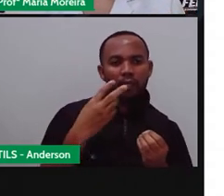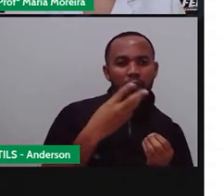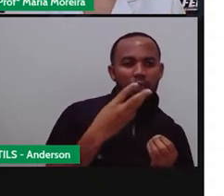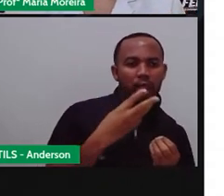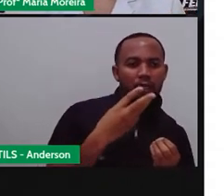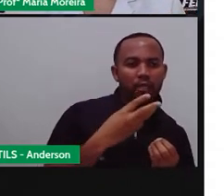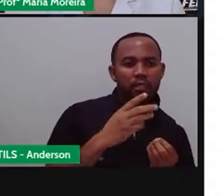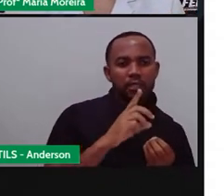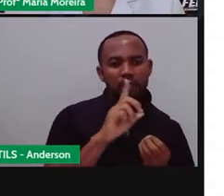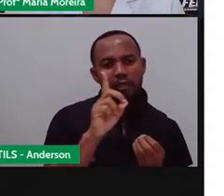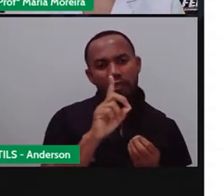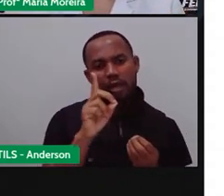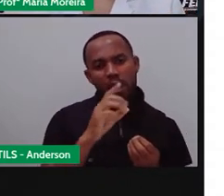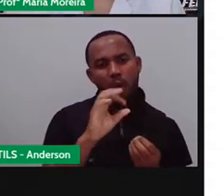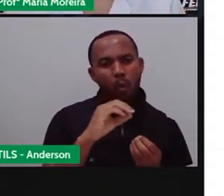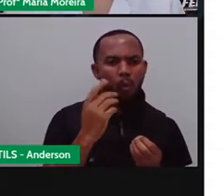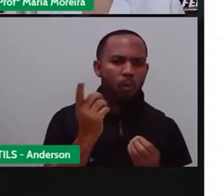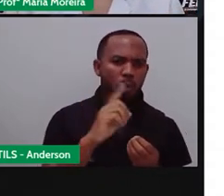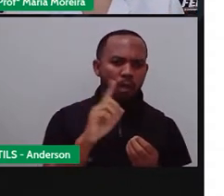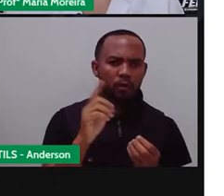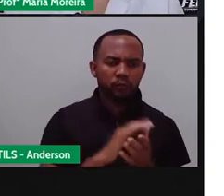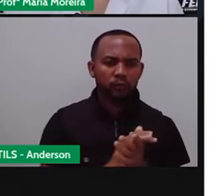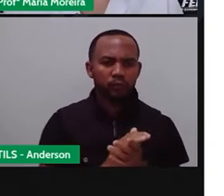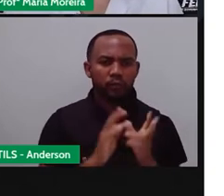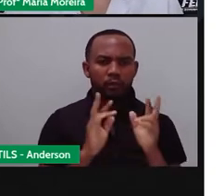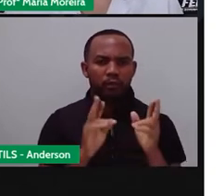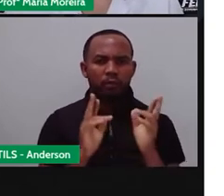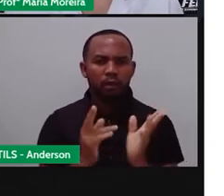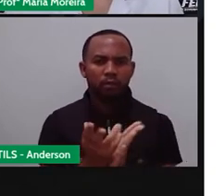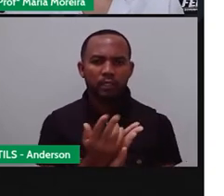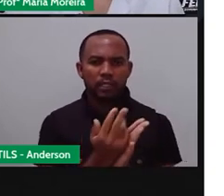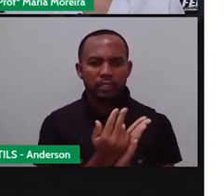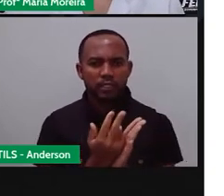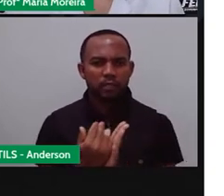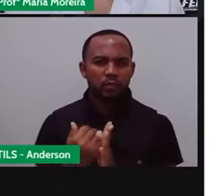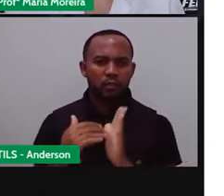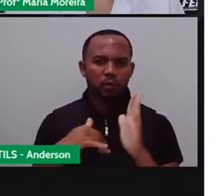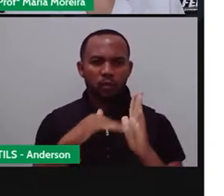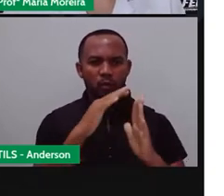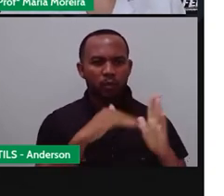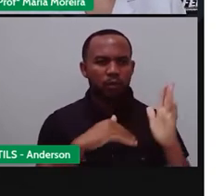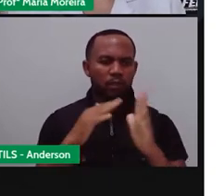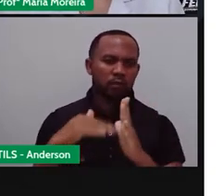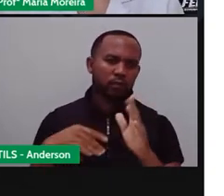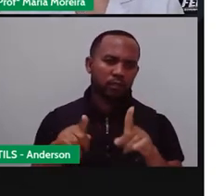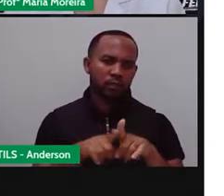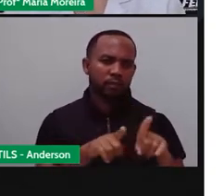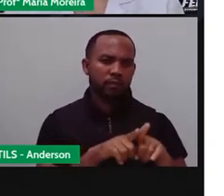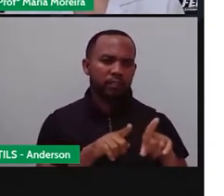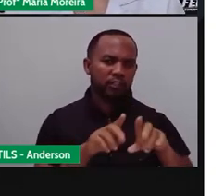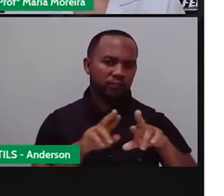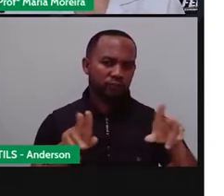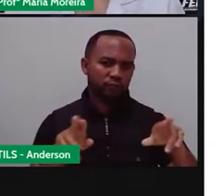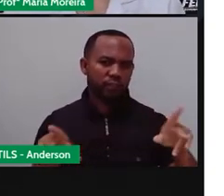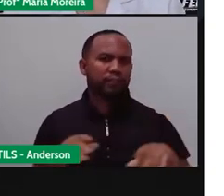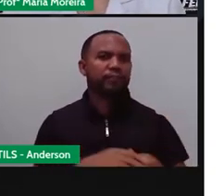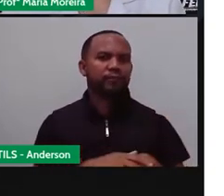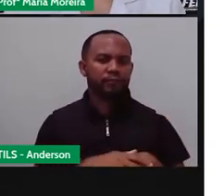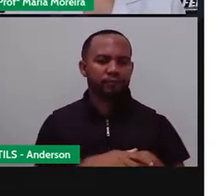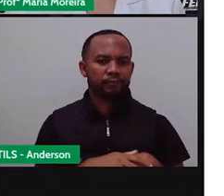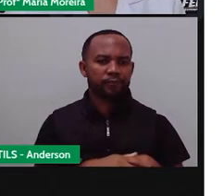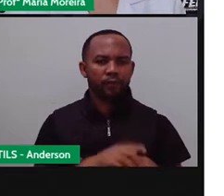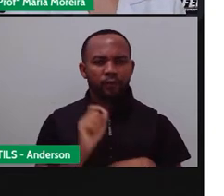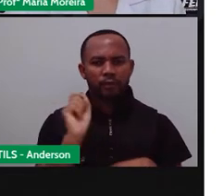tá? É como se fosse um mangá, digamos assim, tá? O mangá vai ser diferente de uma animação, não é isso?